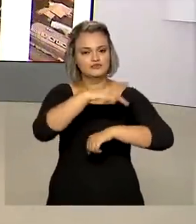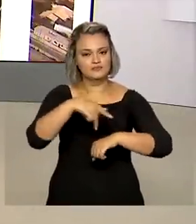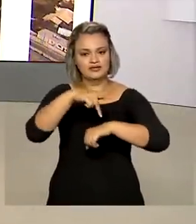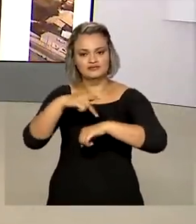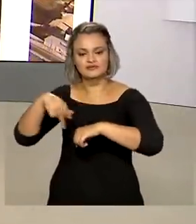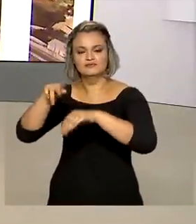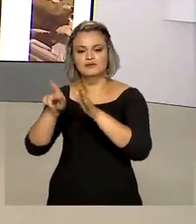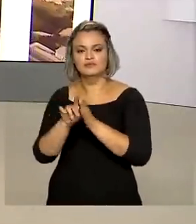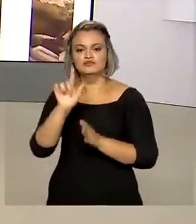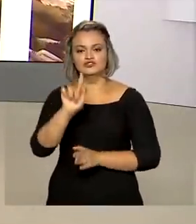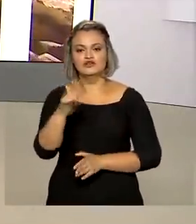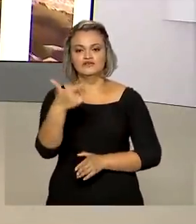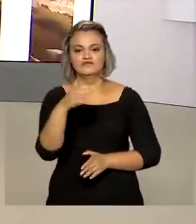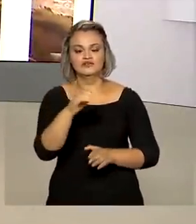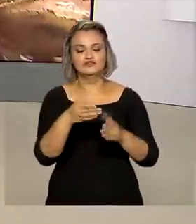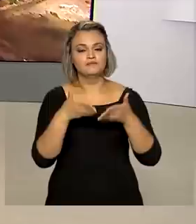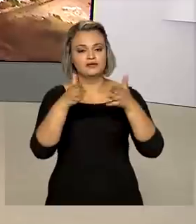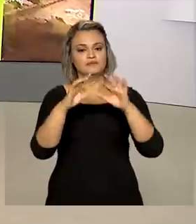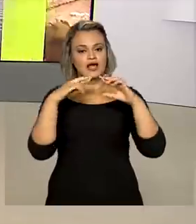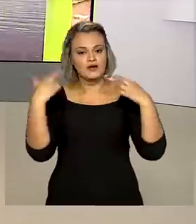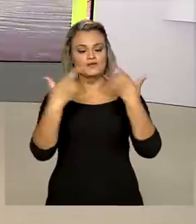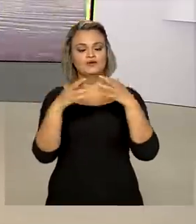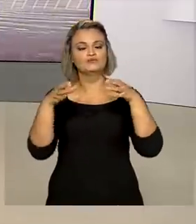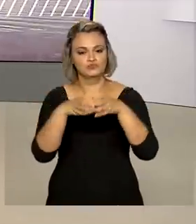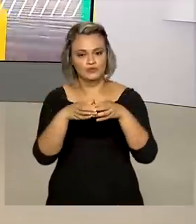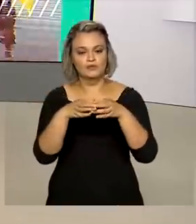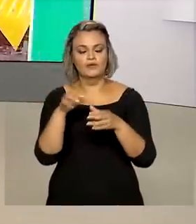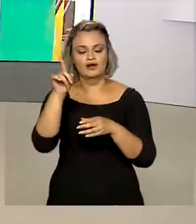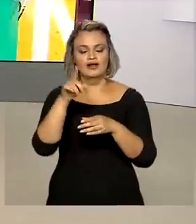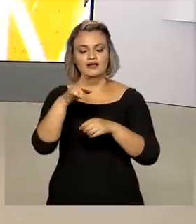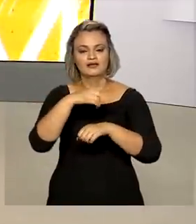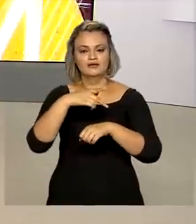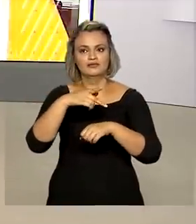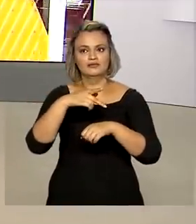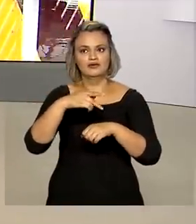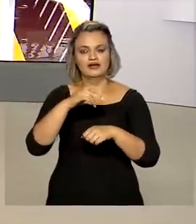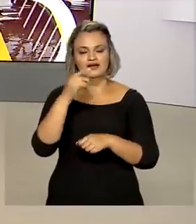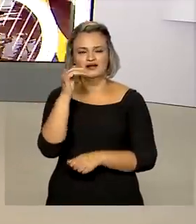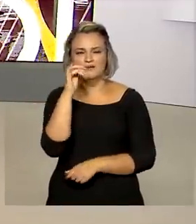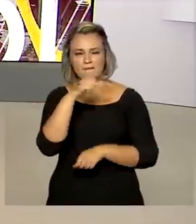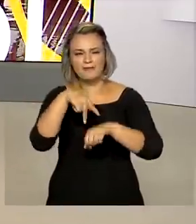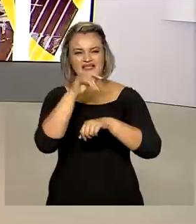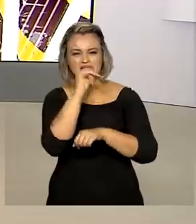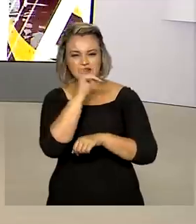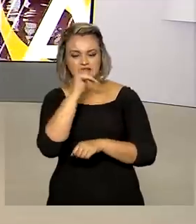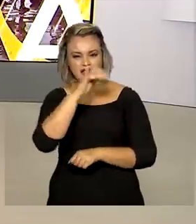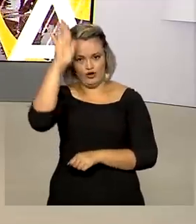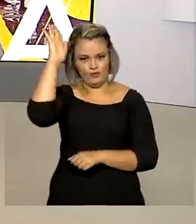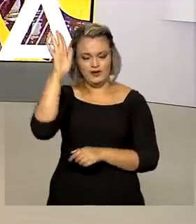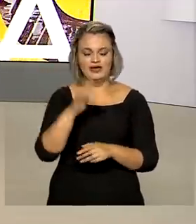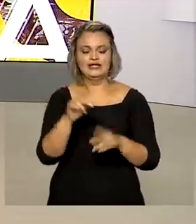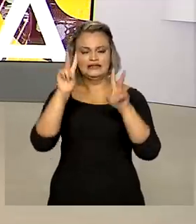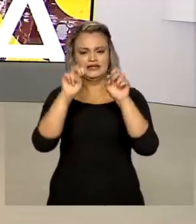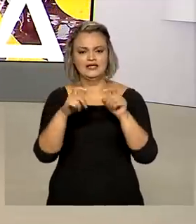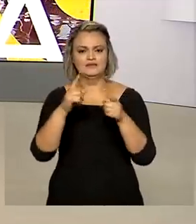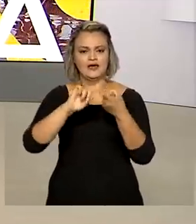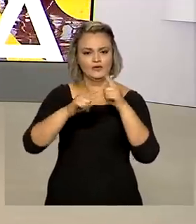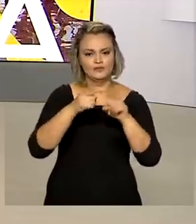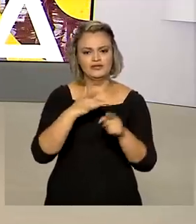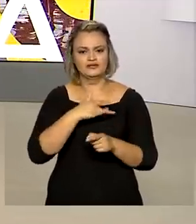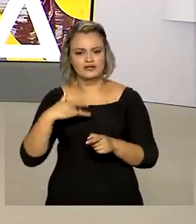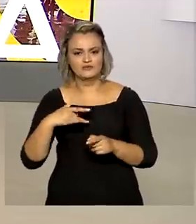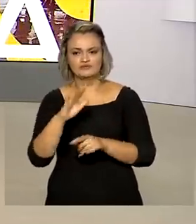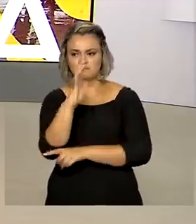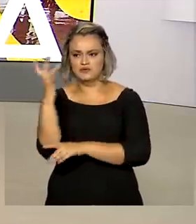integram o G20 participaram da reunião de cúpula do grupo em Roma, na Itália. Eles discutiram temas como economia, saúde e meio ambiente.